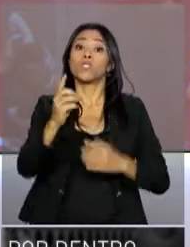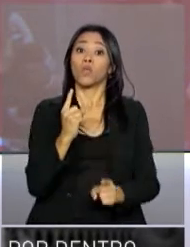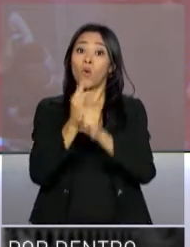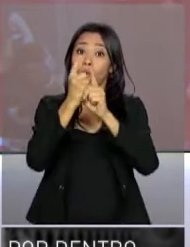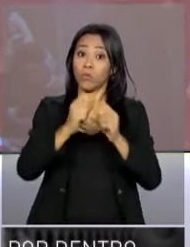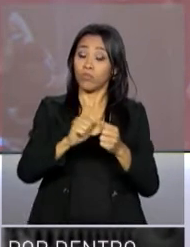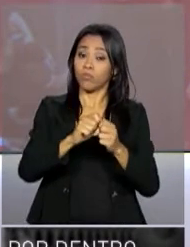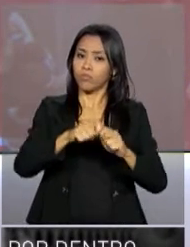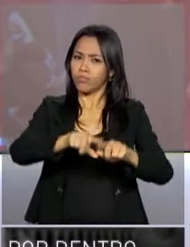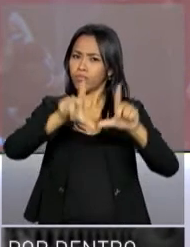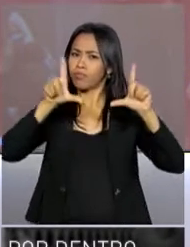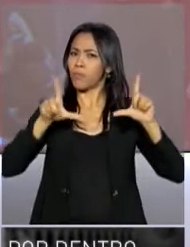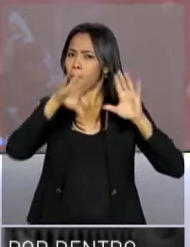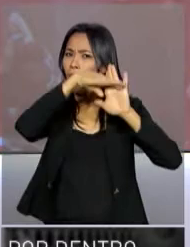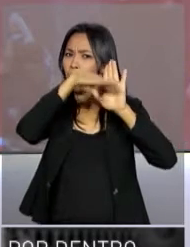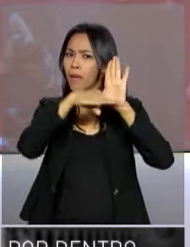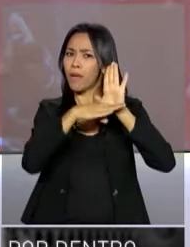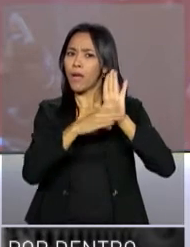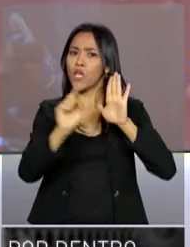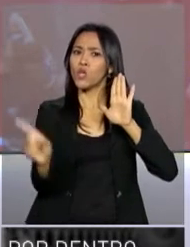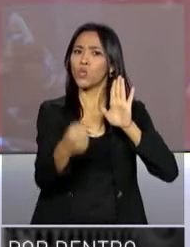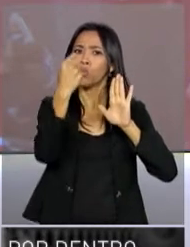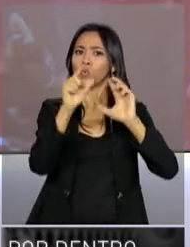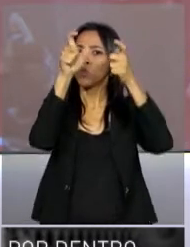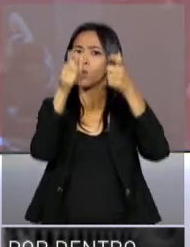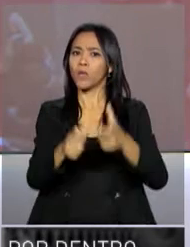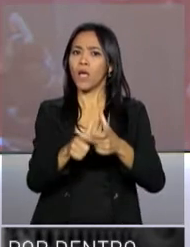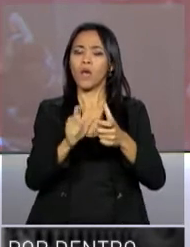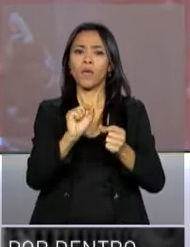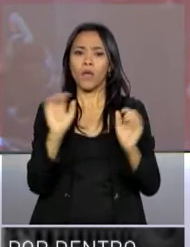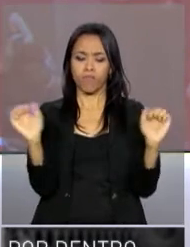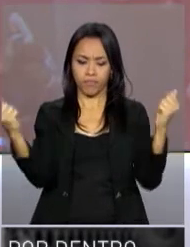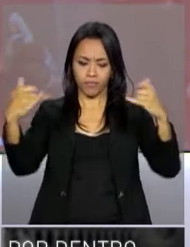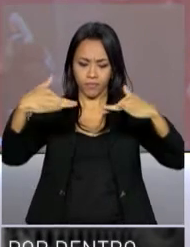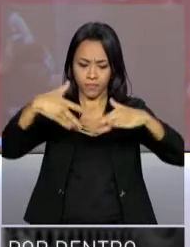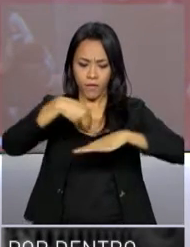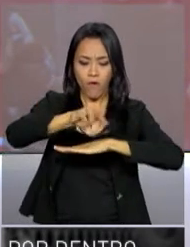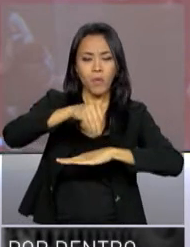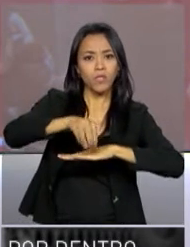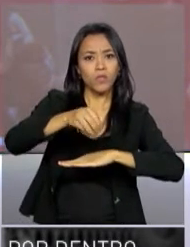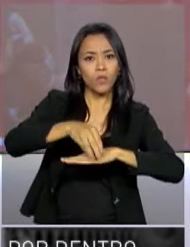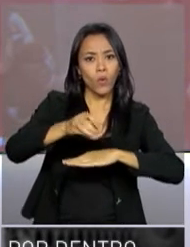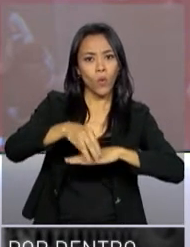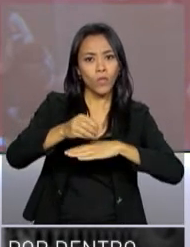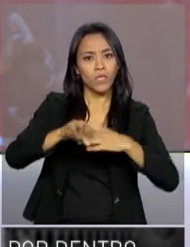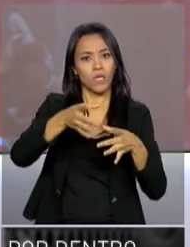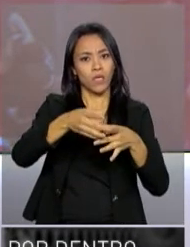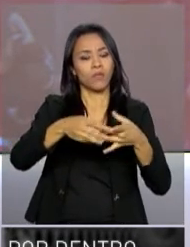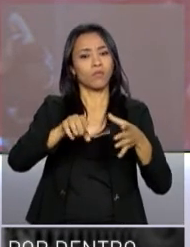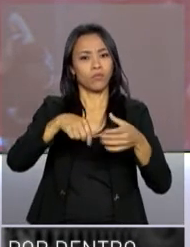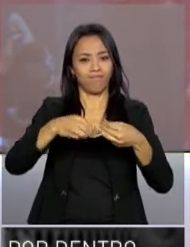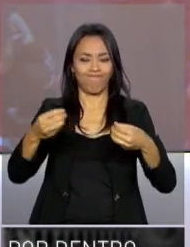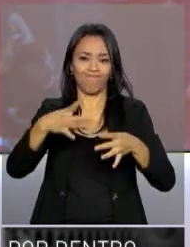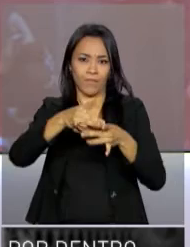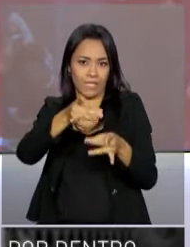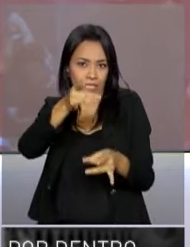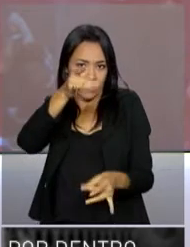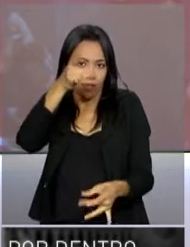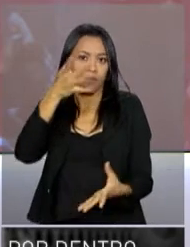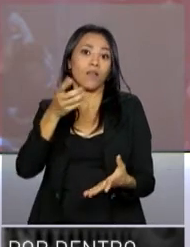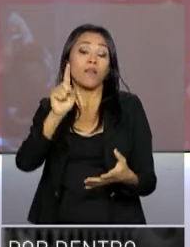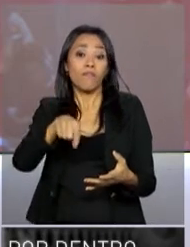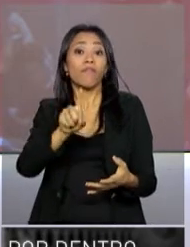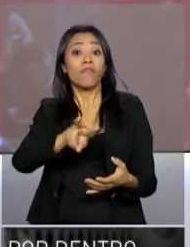Municípios, que reúne em um único lugar dados do Portal da Transparência. De acordo com o ministro Torquato Jardim, a